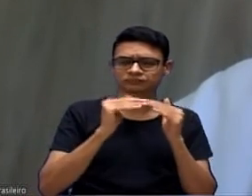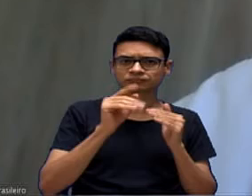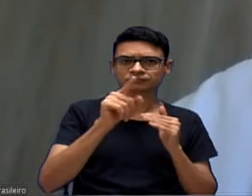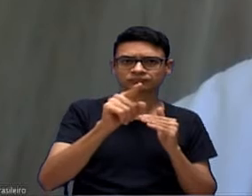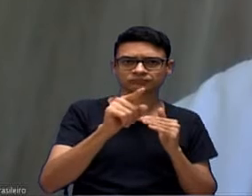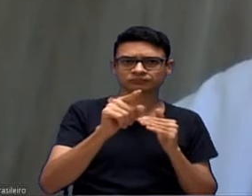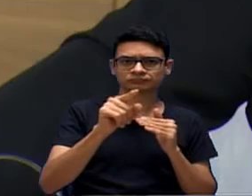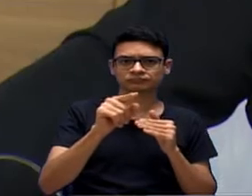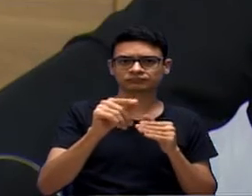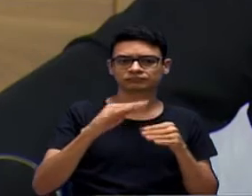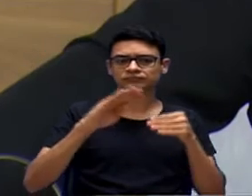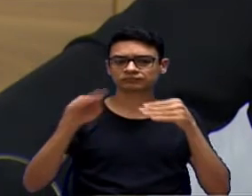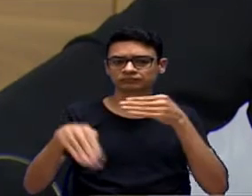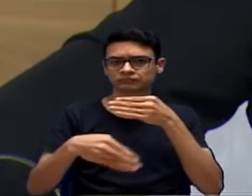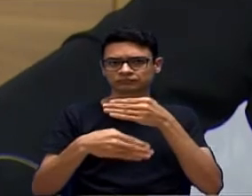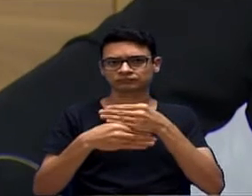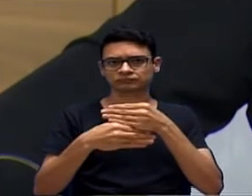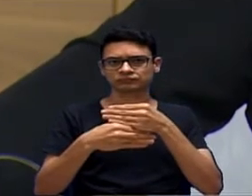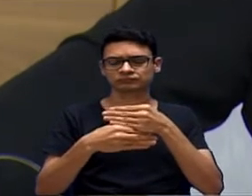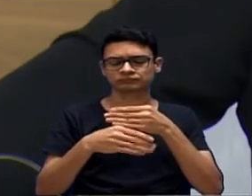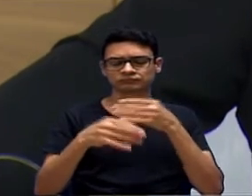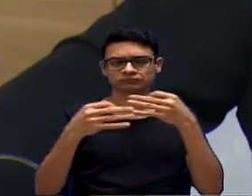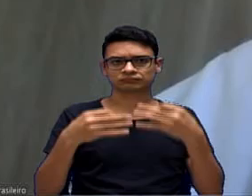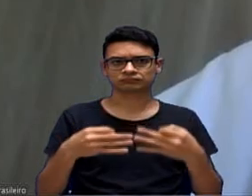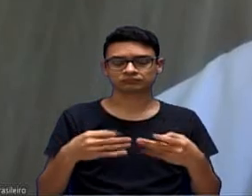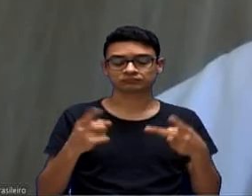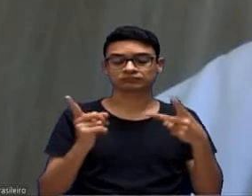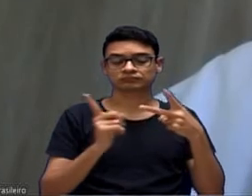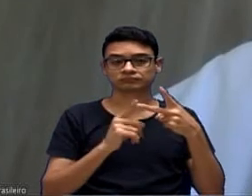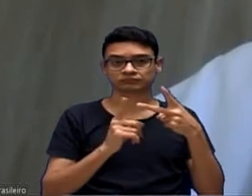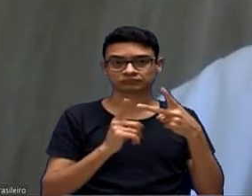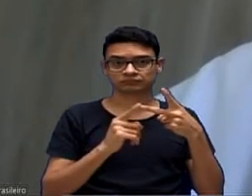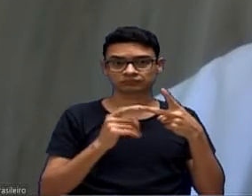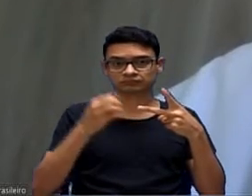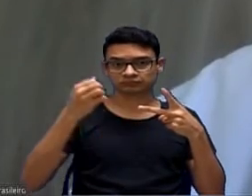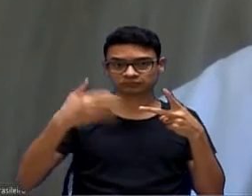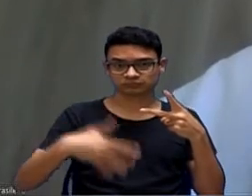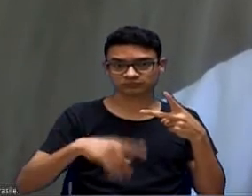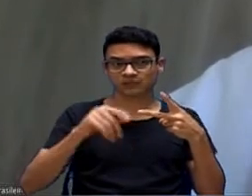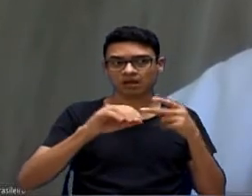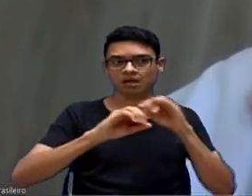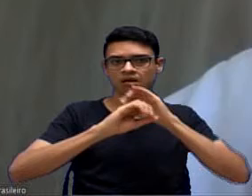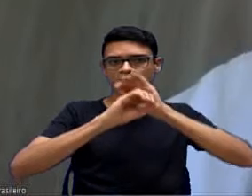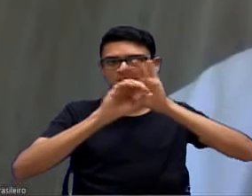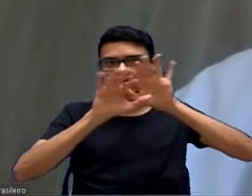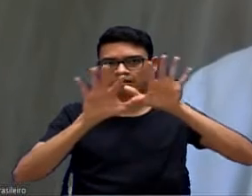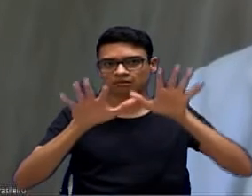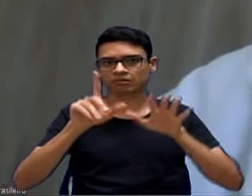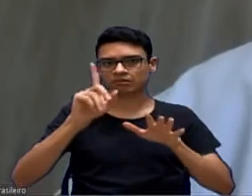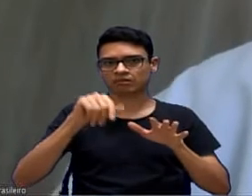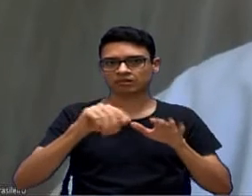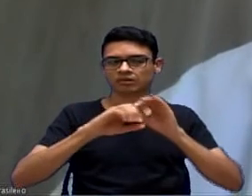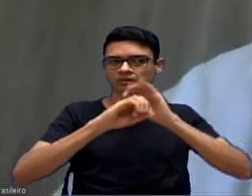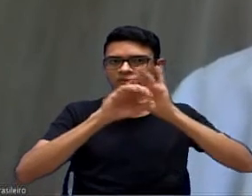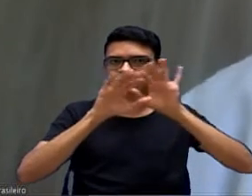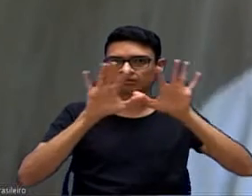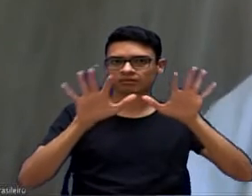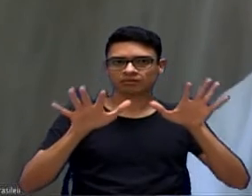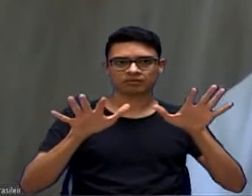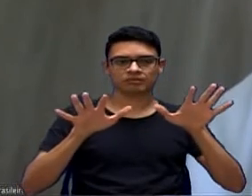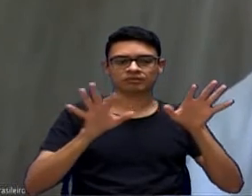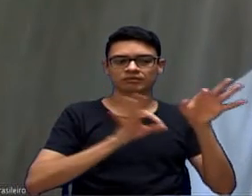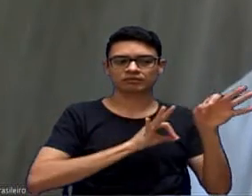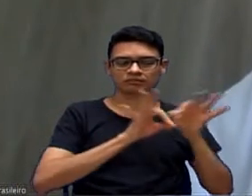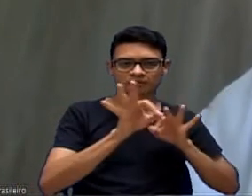o encaminhamento do presidente neste momento. E a segunda questão de ordem é só esclarecimento, é uma questão de ordem de quatro, é um esclarecimento a respeito do